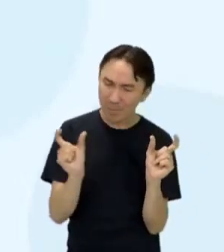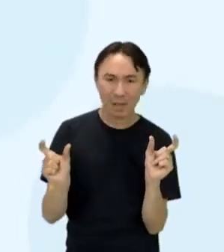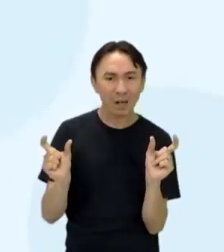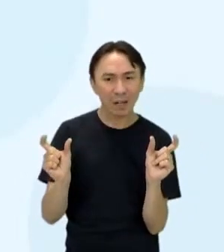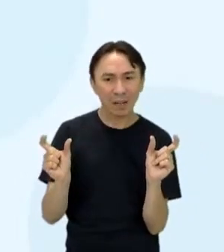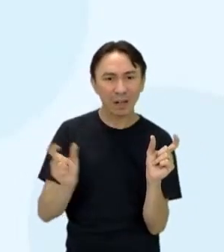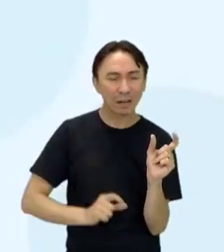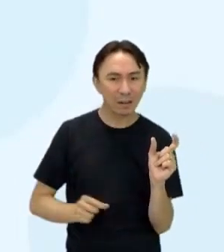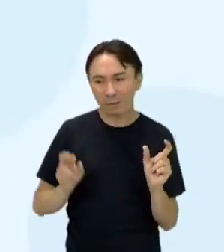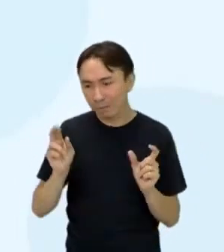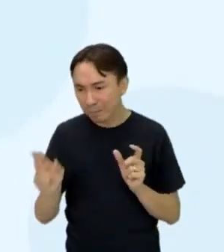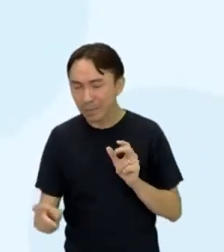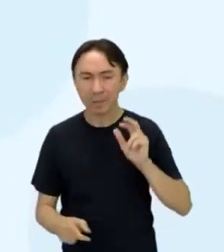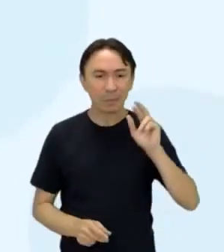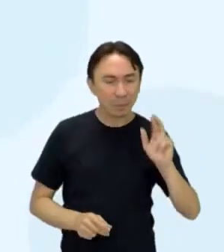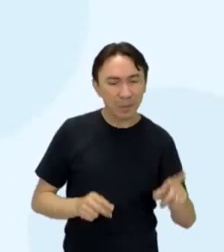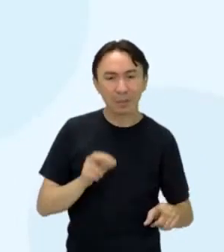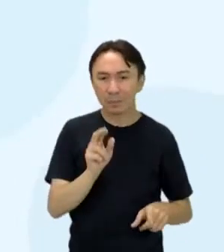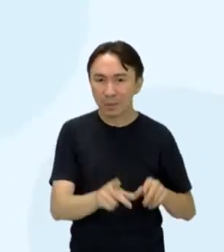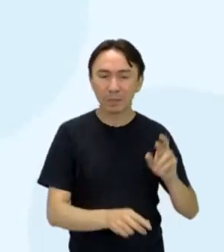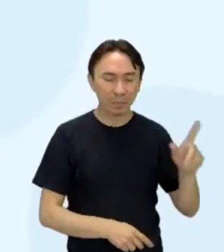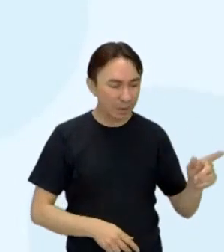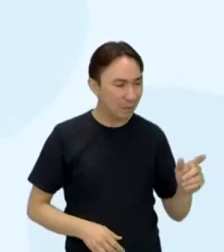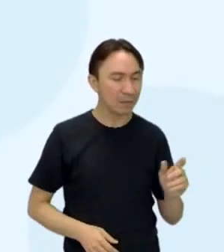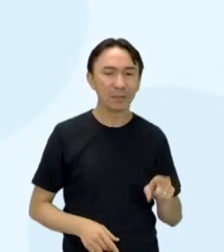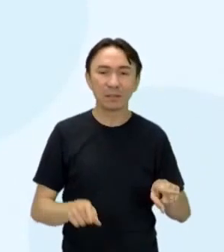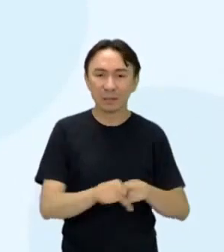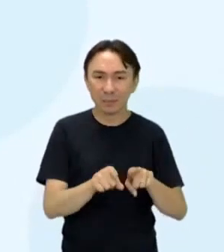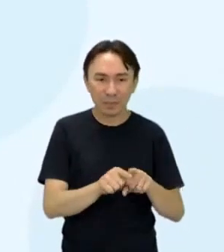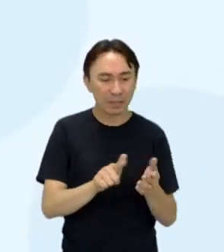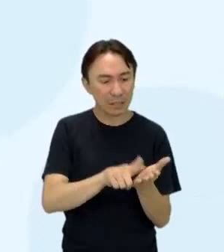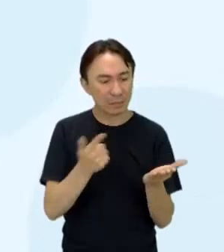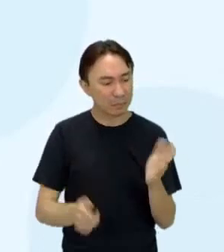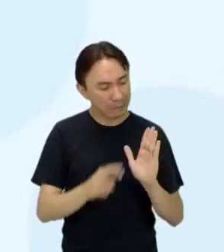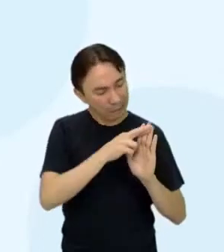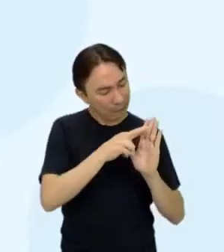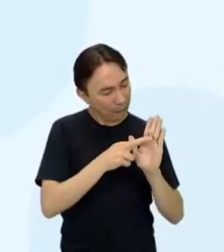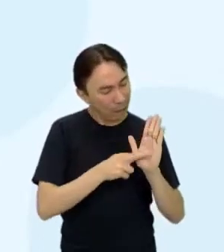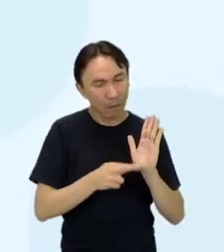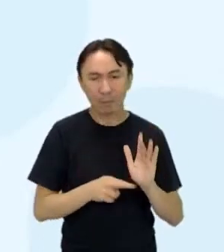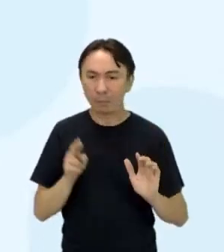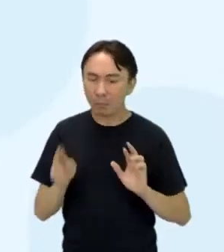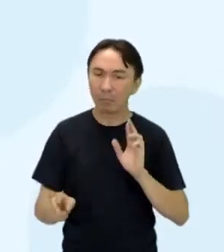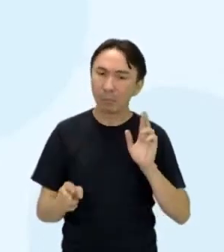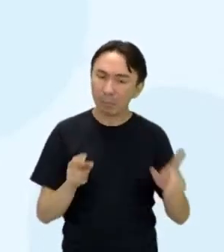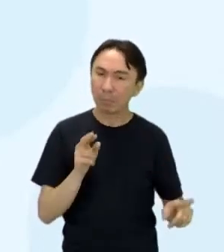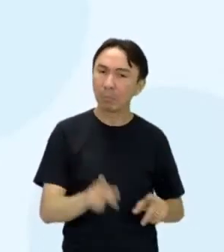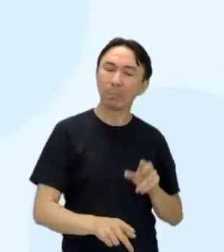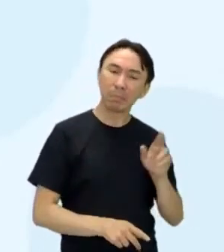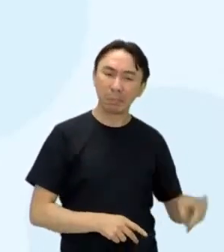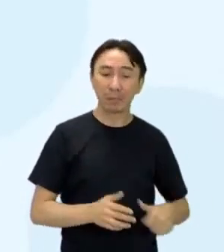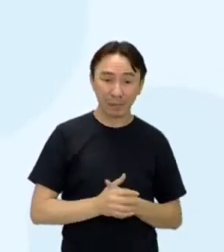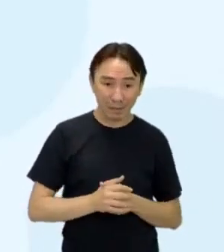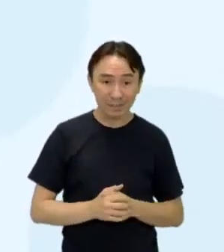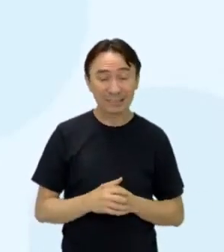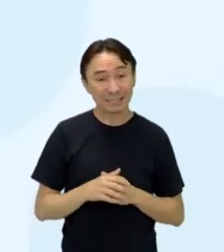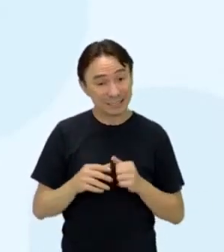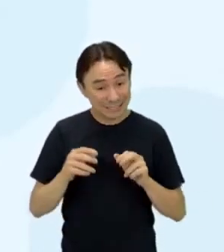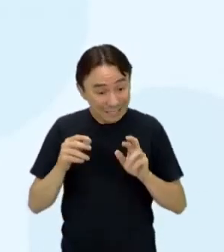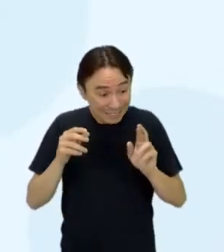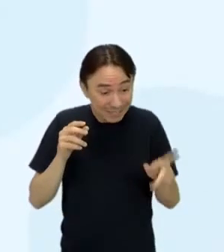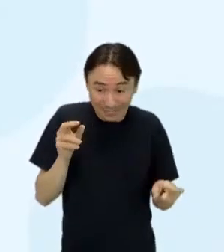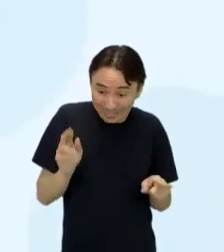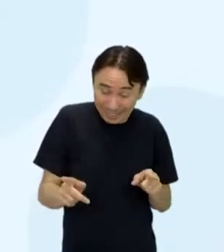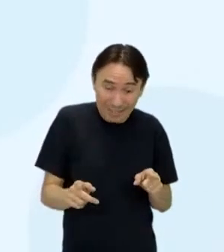frequentemente como reflexo de mudanças fonéticas. Essas diferenças serão maiores quanto maior for o